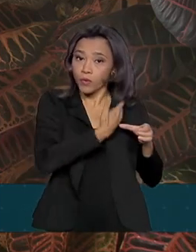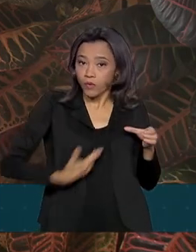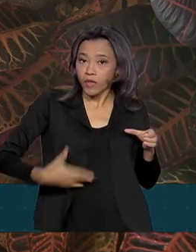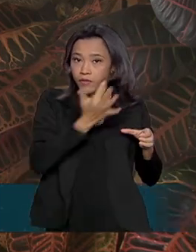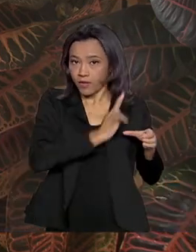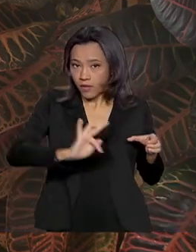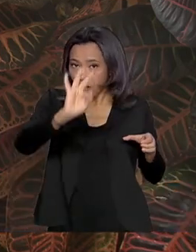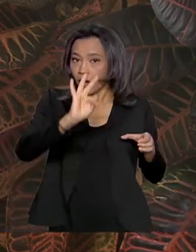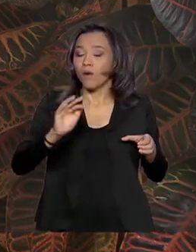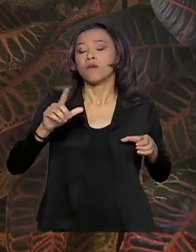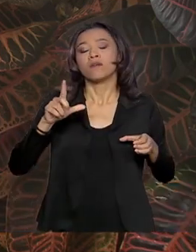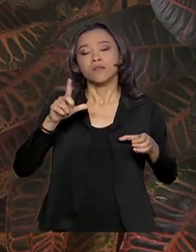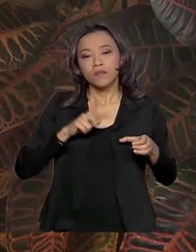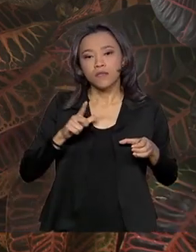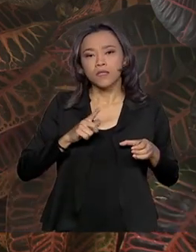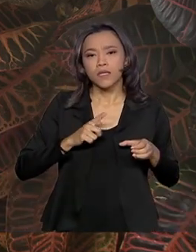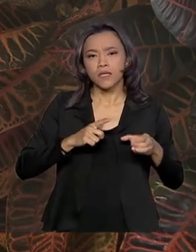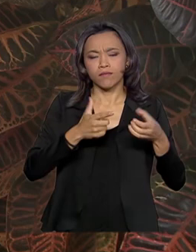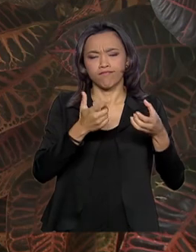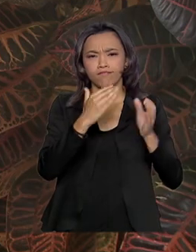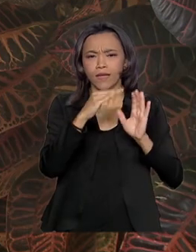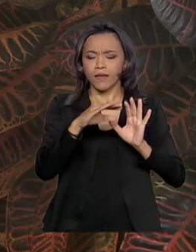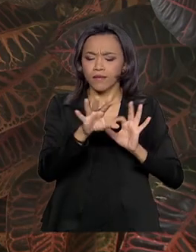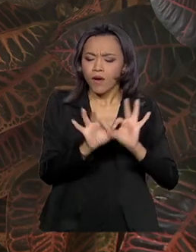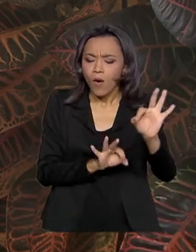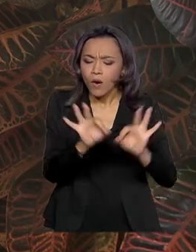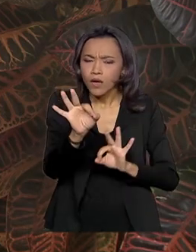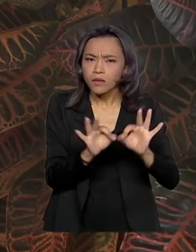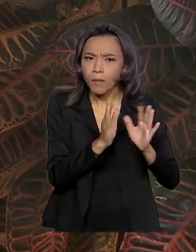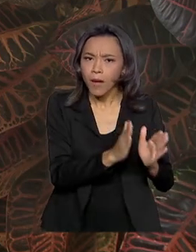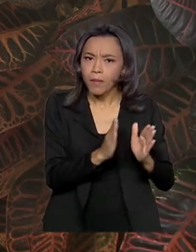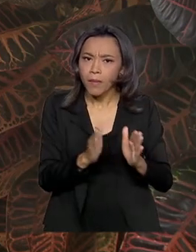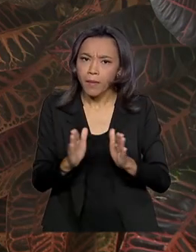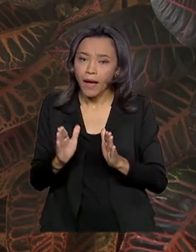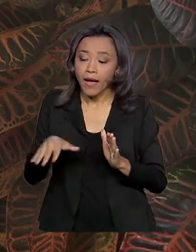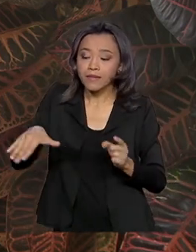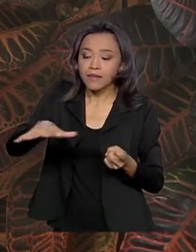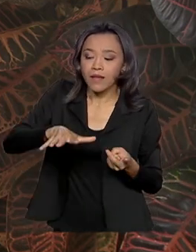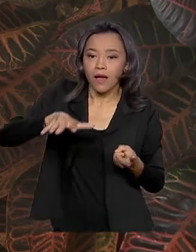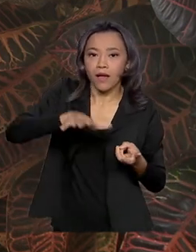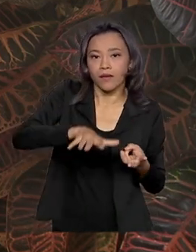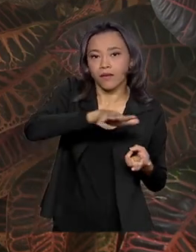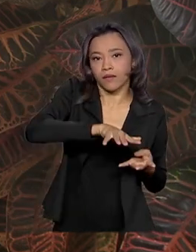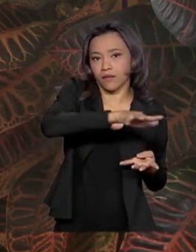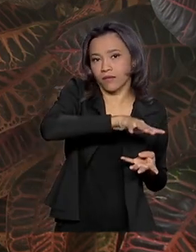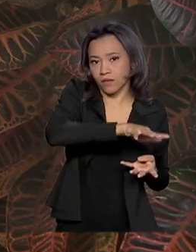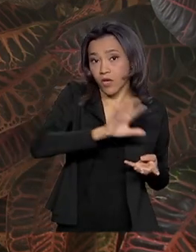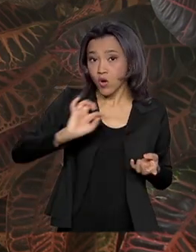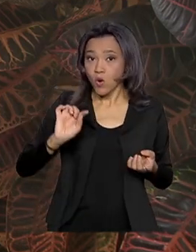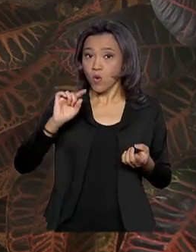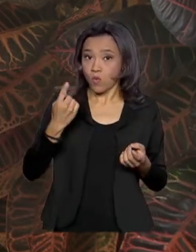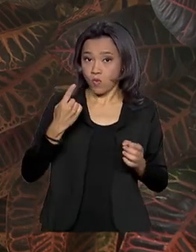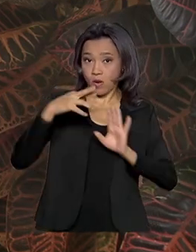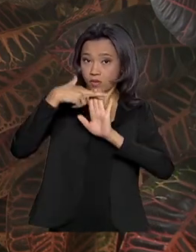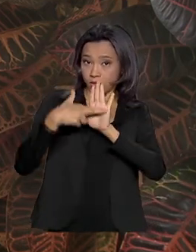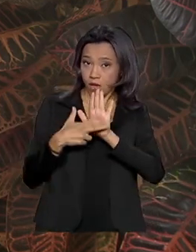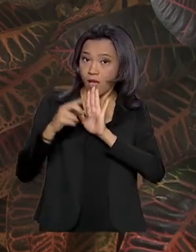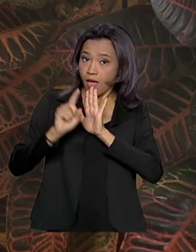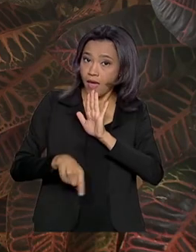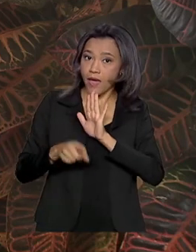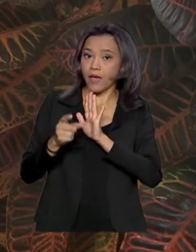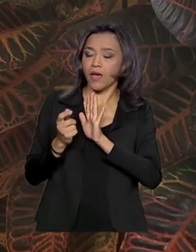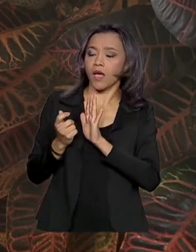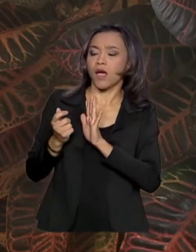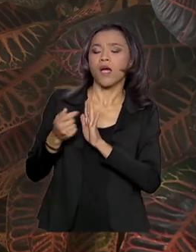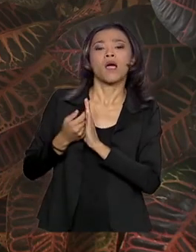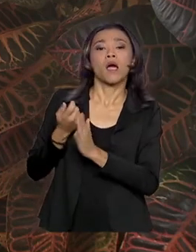distribuem de forma mais adequada as alíquotas de contribuição. Um dos princípios da nova Previdência era cobrar